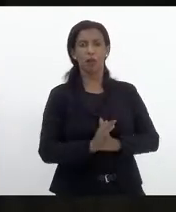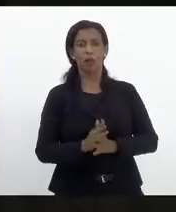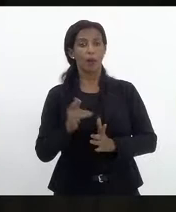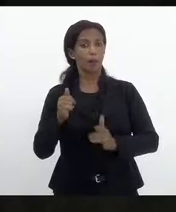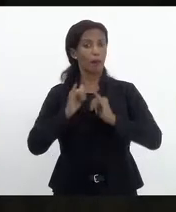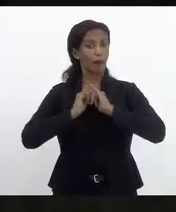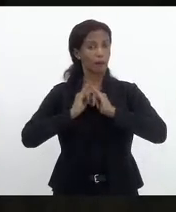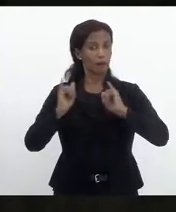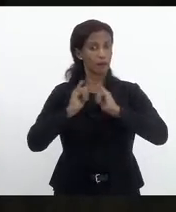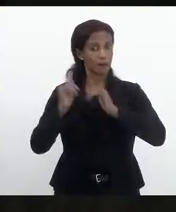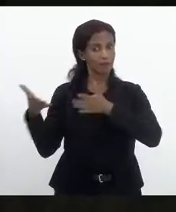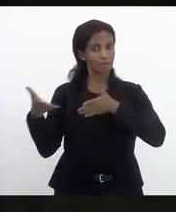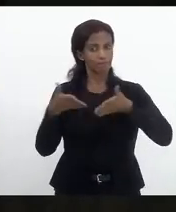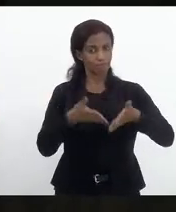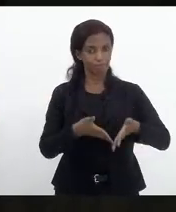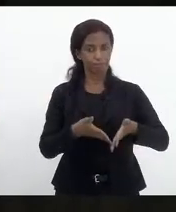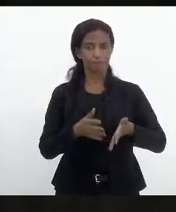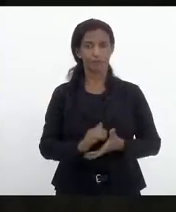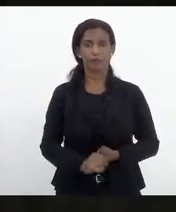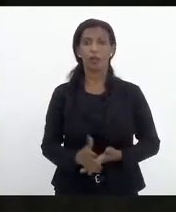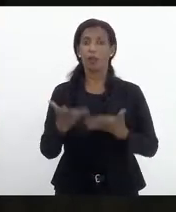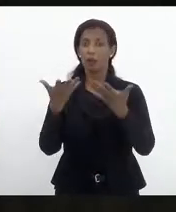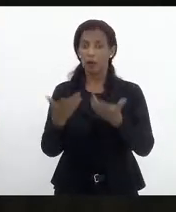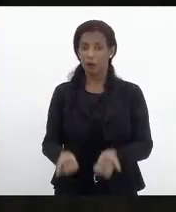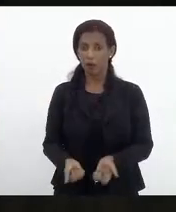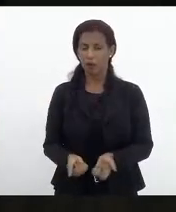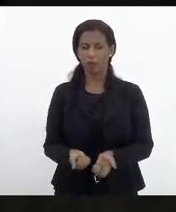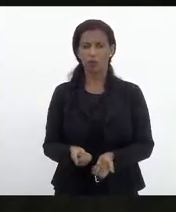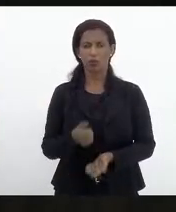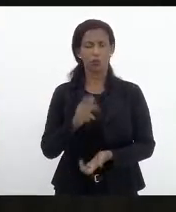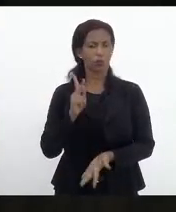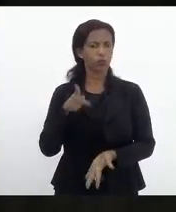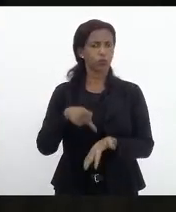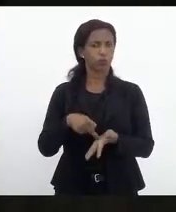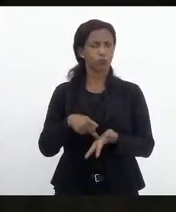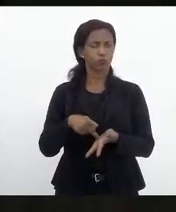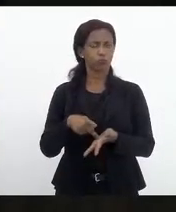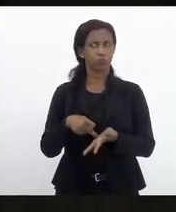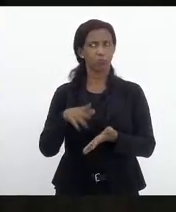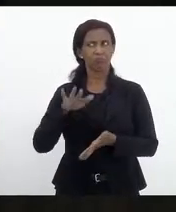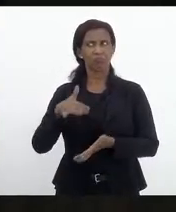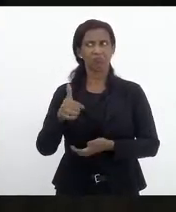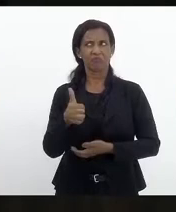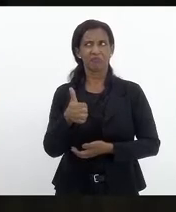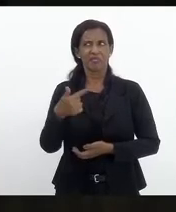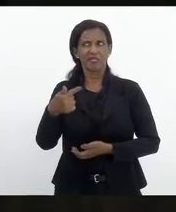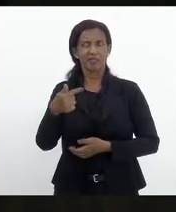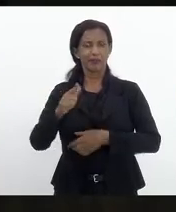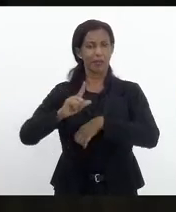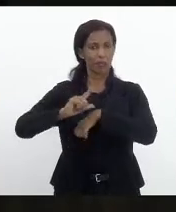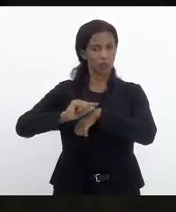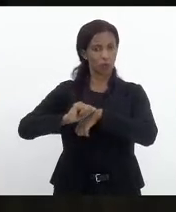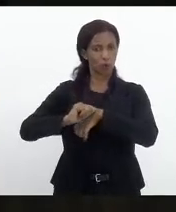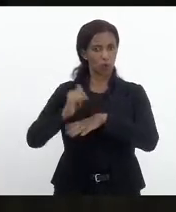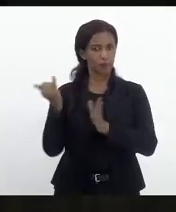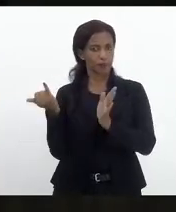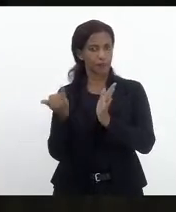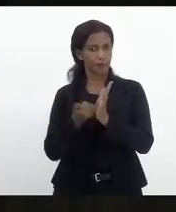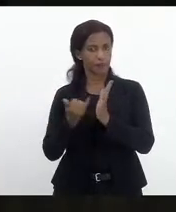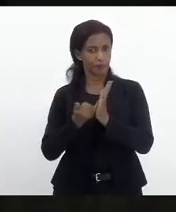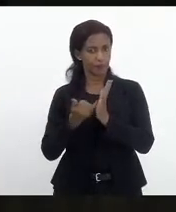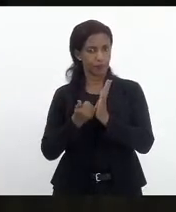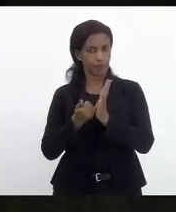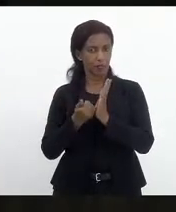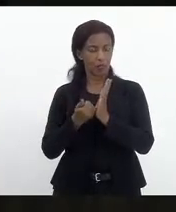mensagem já chegou. Vamos recebê-la oficialmente por volta às 17, vamos fazer uma publicação do Diário Oficial